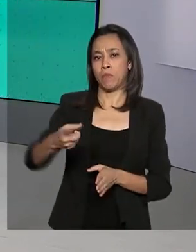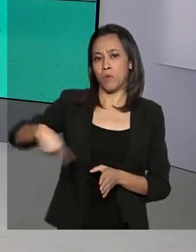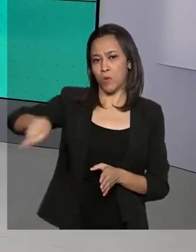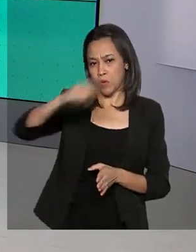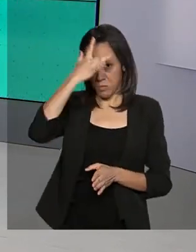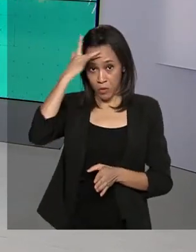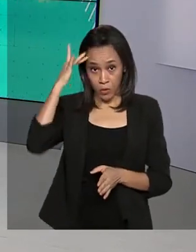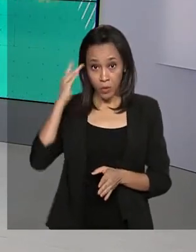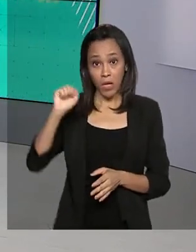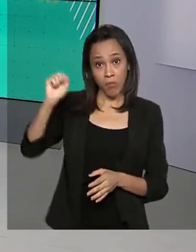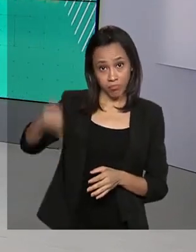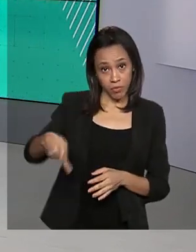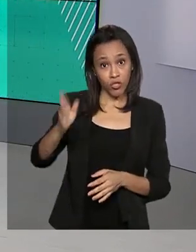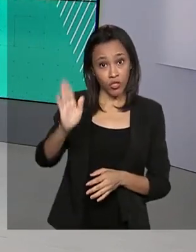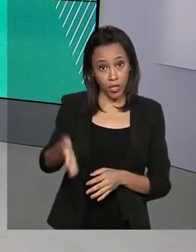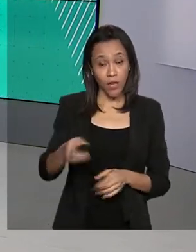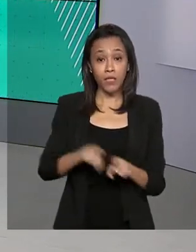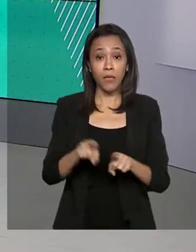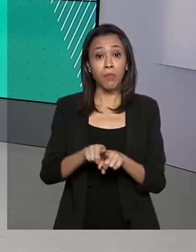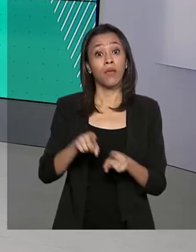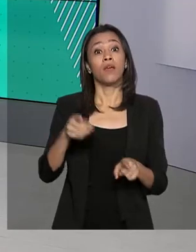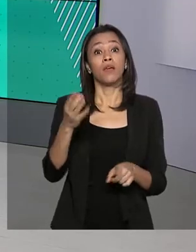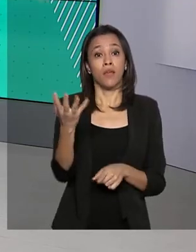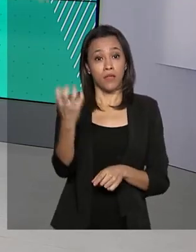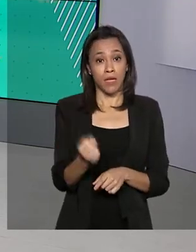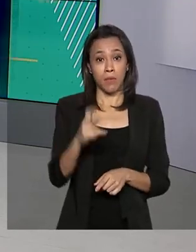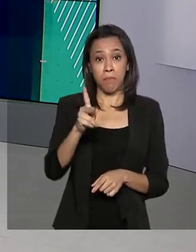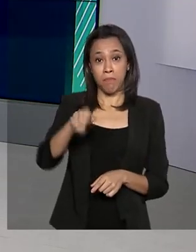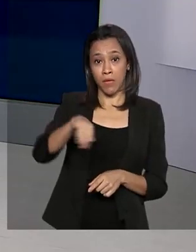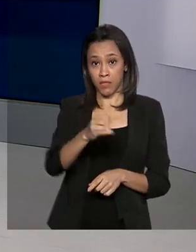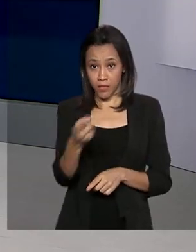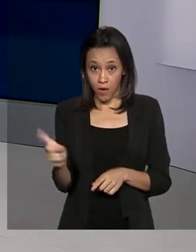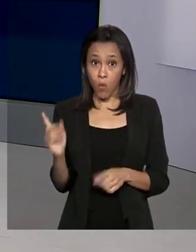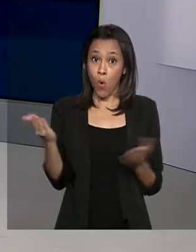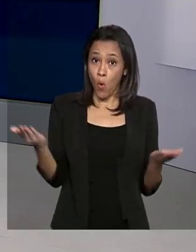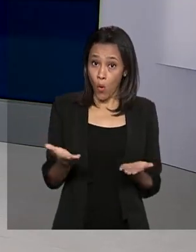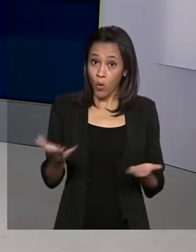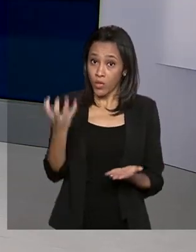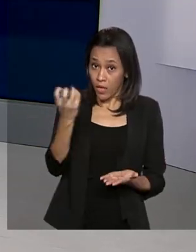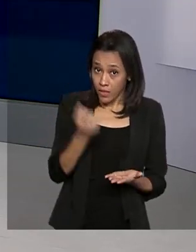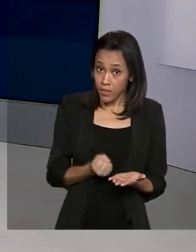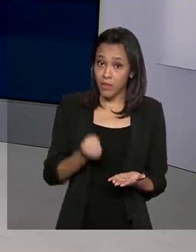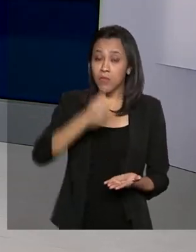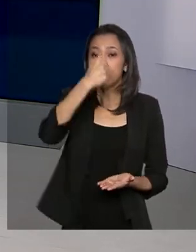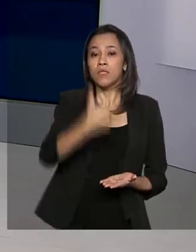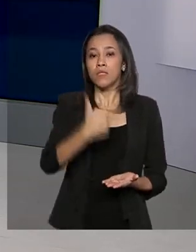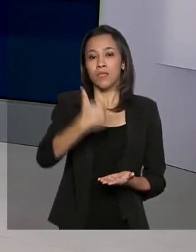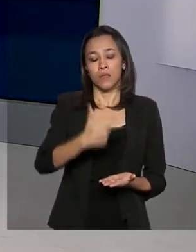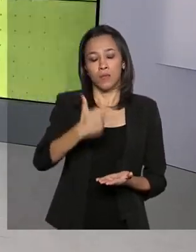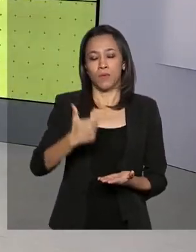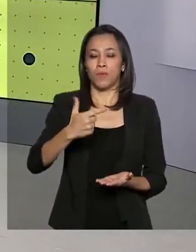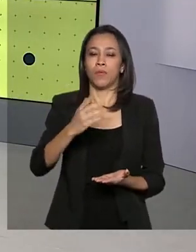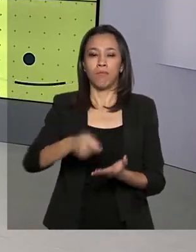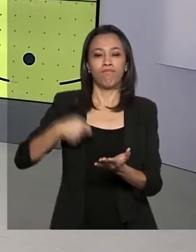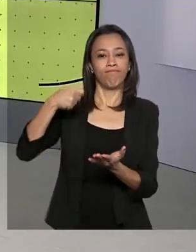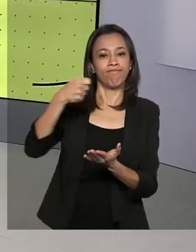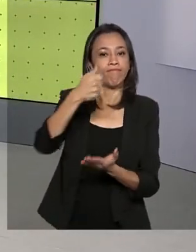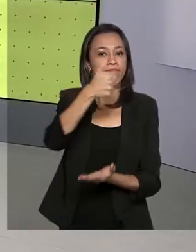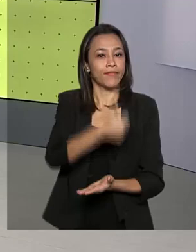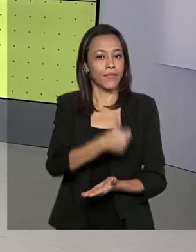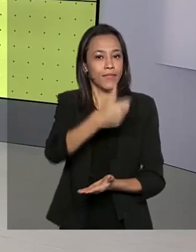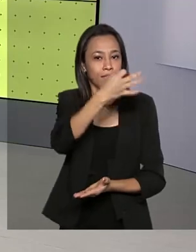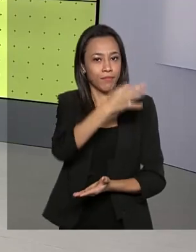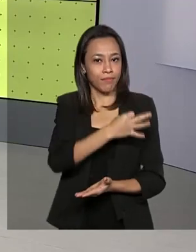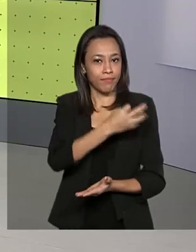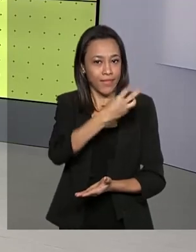pensionistas do INSS começam a receber hoje a antecipação da segunda parcela do 13º salário. Essa foi